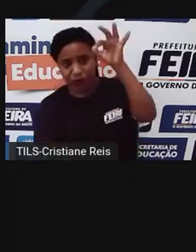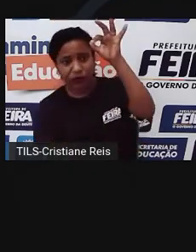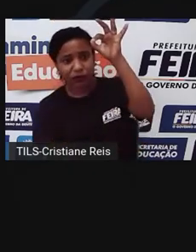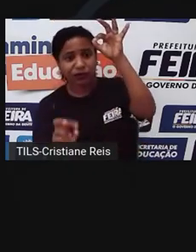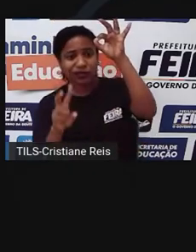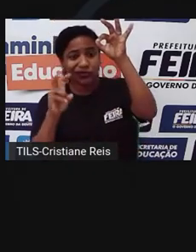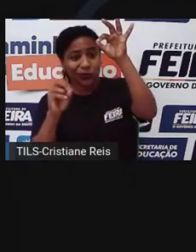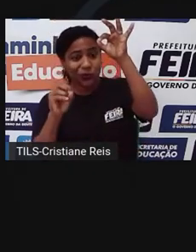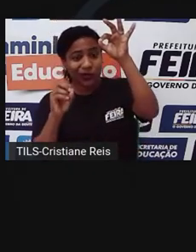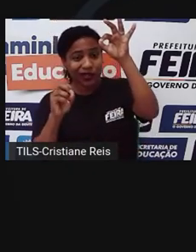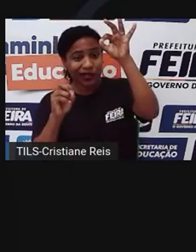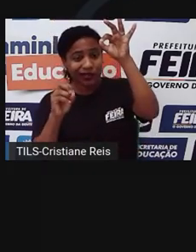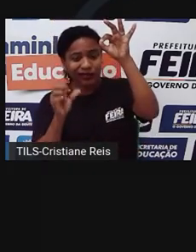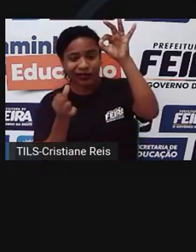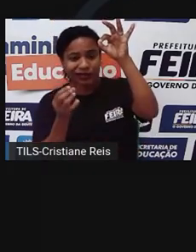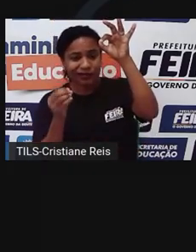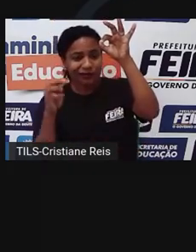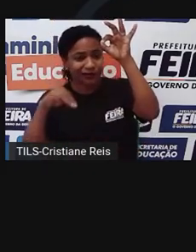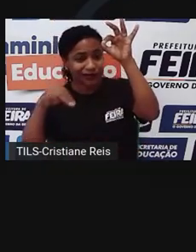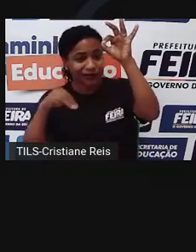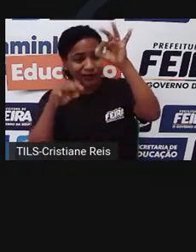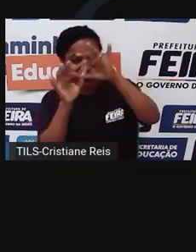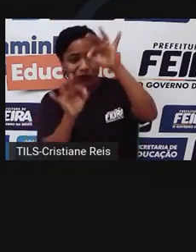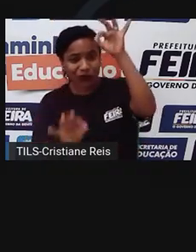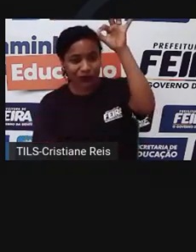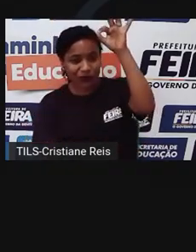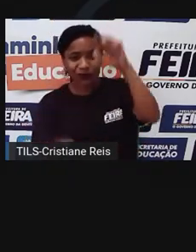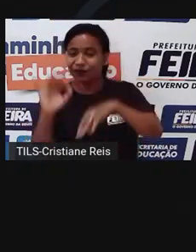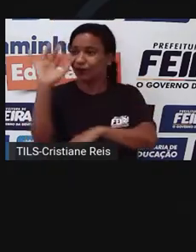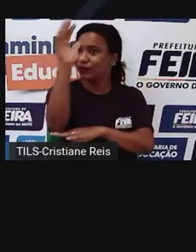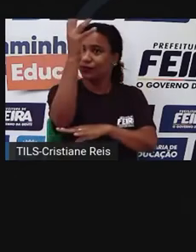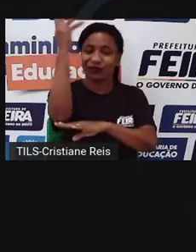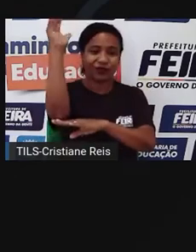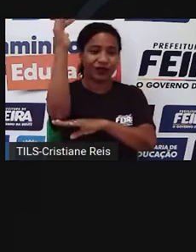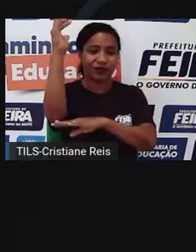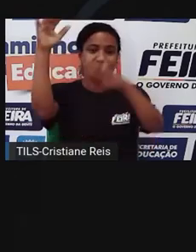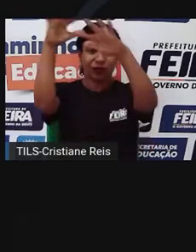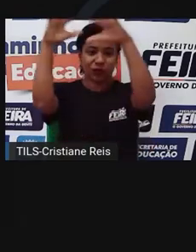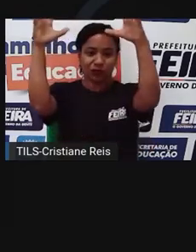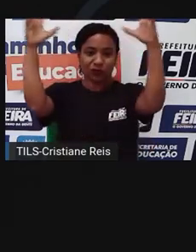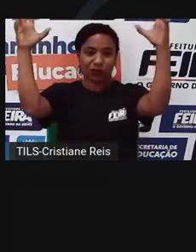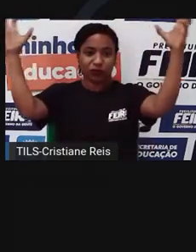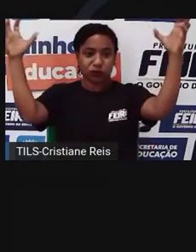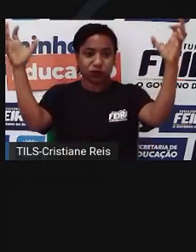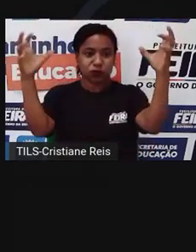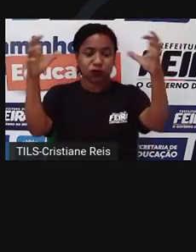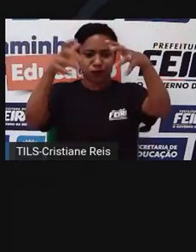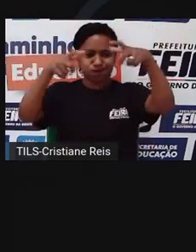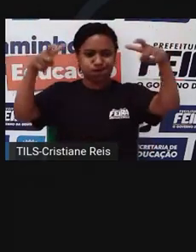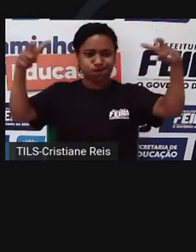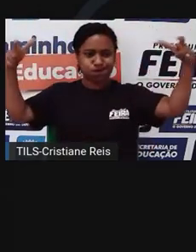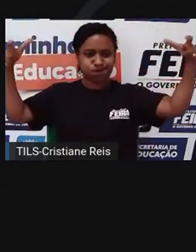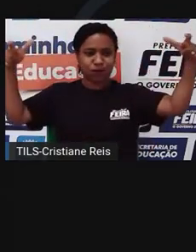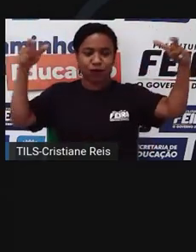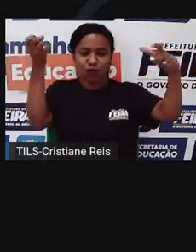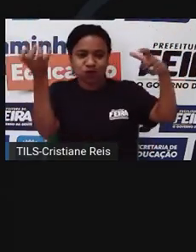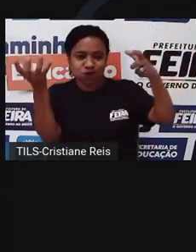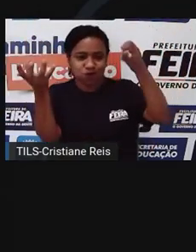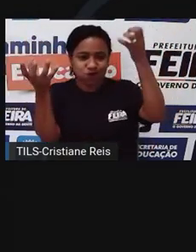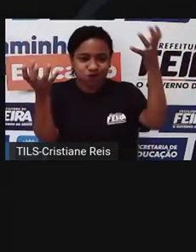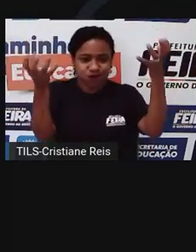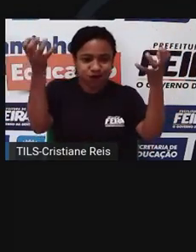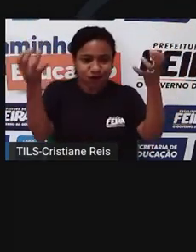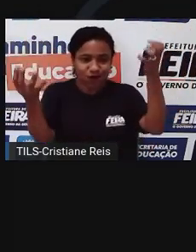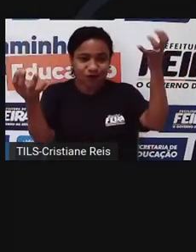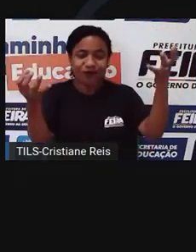estruturas fantásticas de evaporação. Uma árvore grande, com uma copa com 20 metros de âmbito, uma árvore frondosa, chega a colocar mais de mil